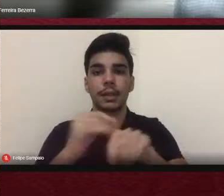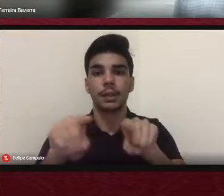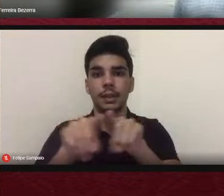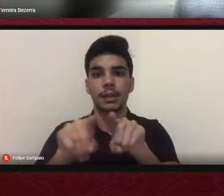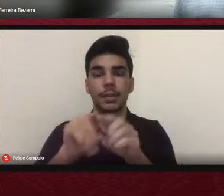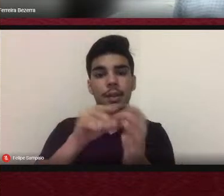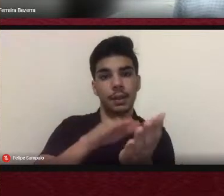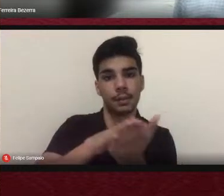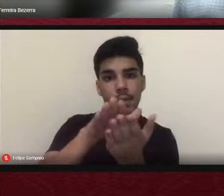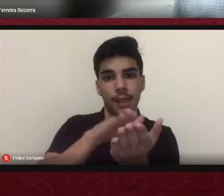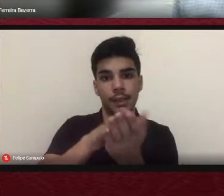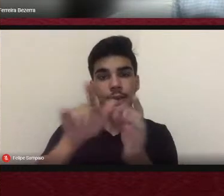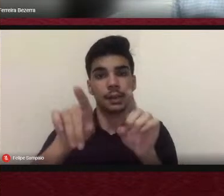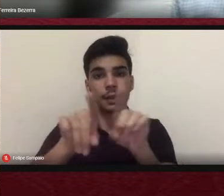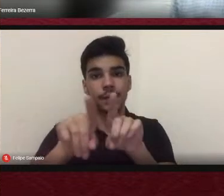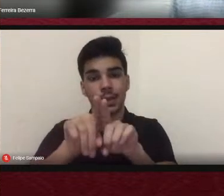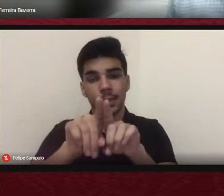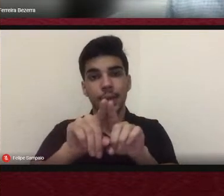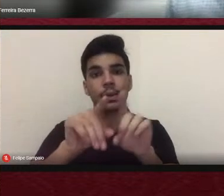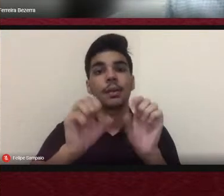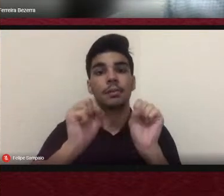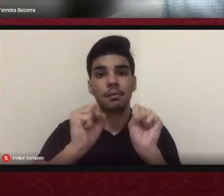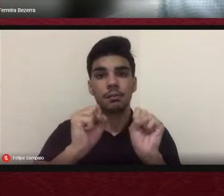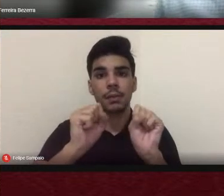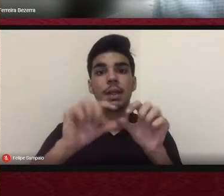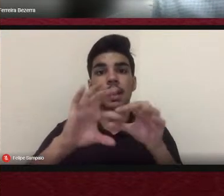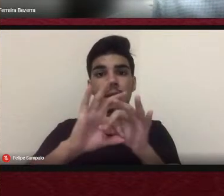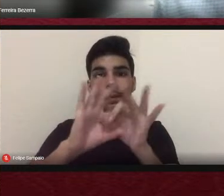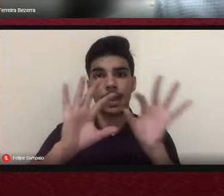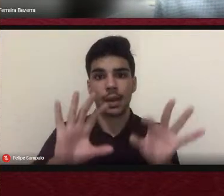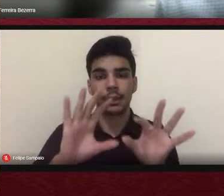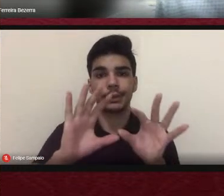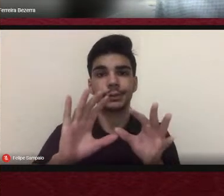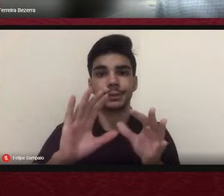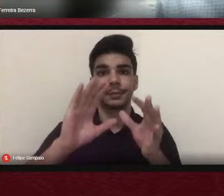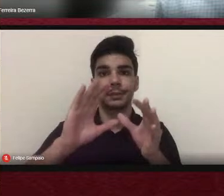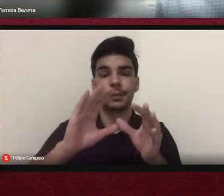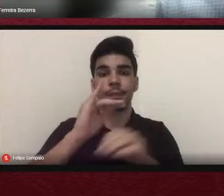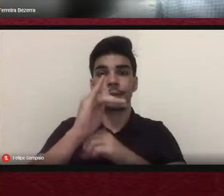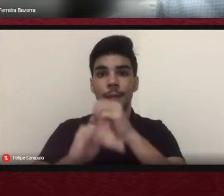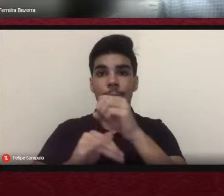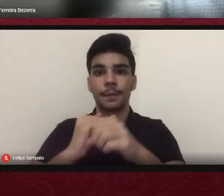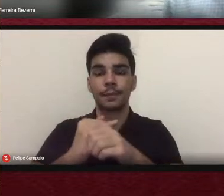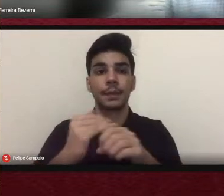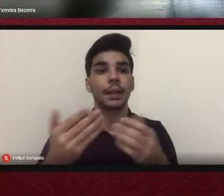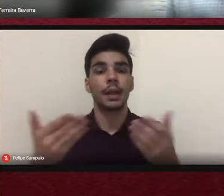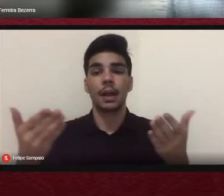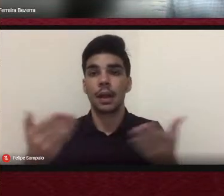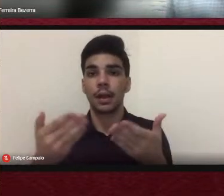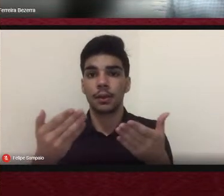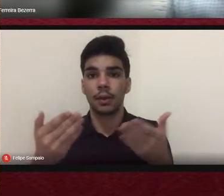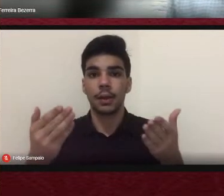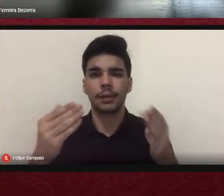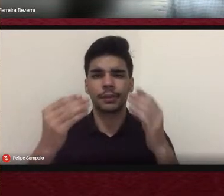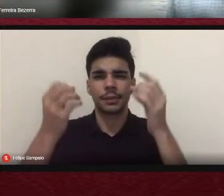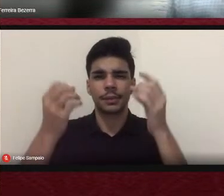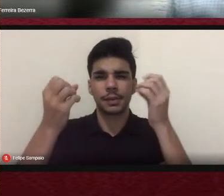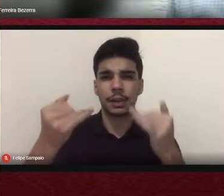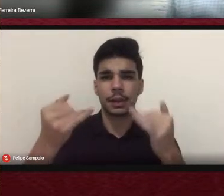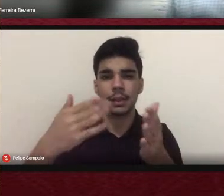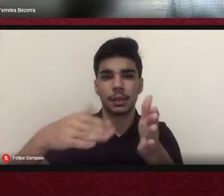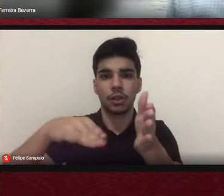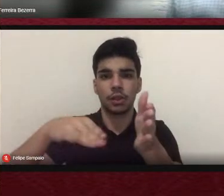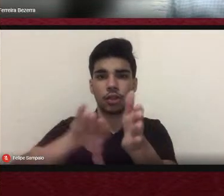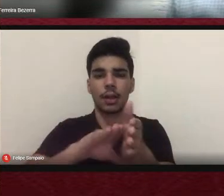disponíveis online. E apenas o esclarecimento aqui também, as pessoas que chegaram posteriormente, aqueles que ainda